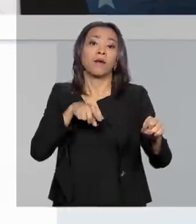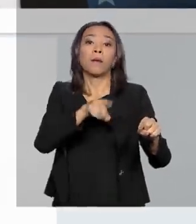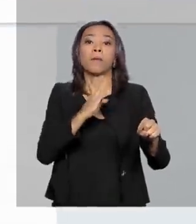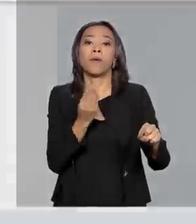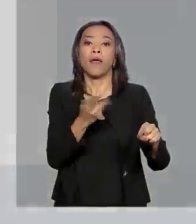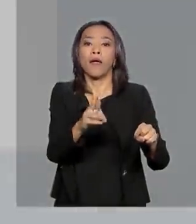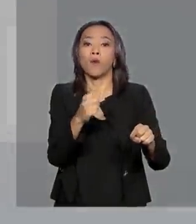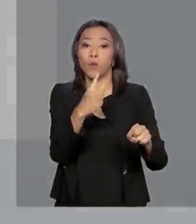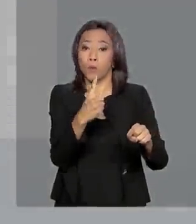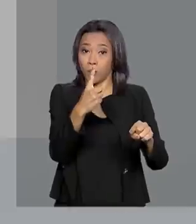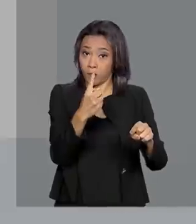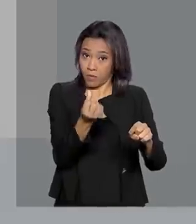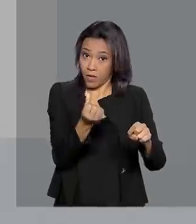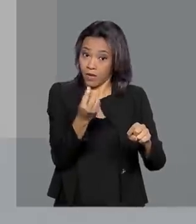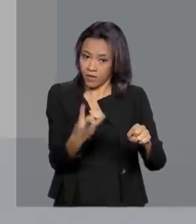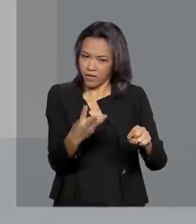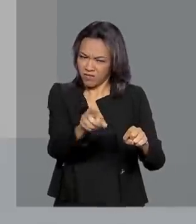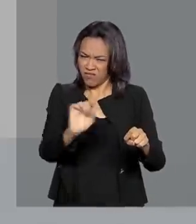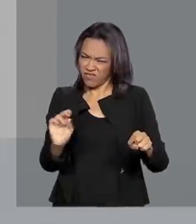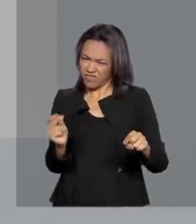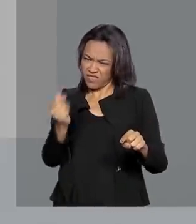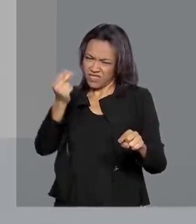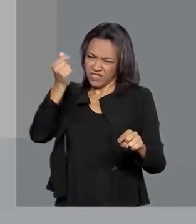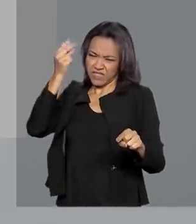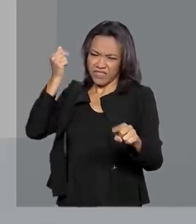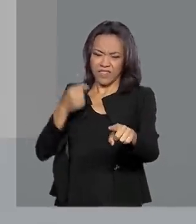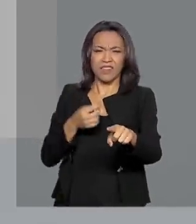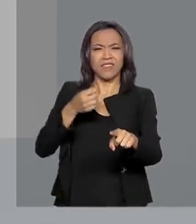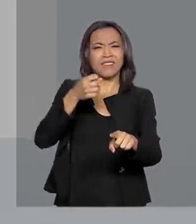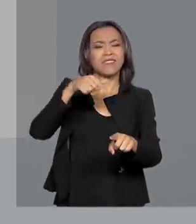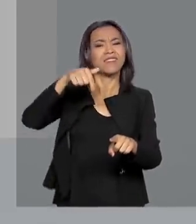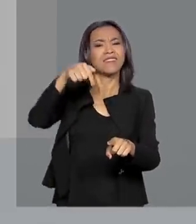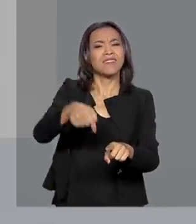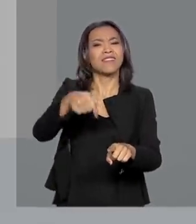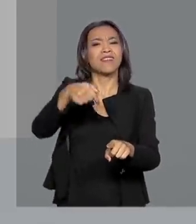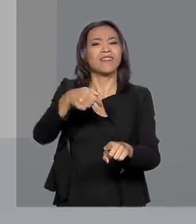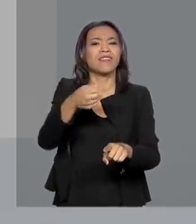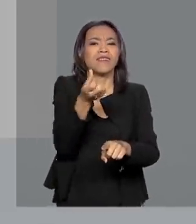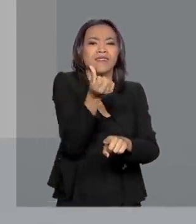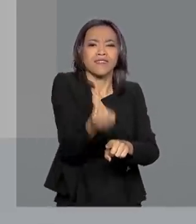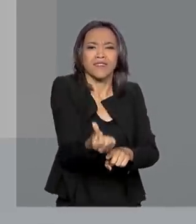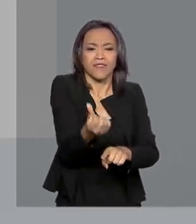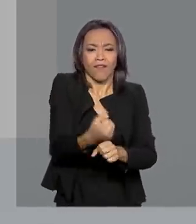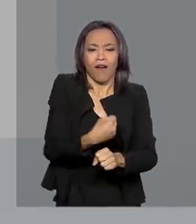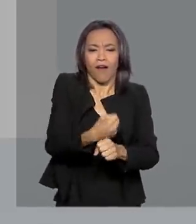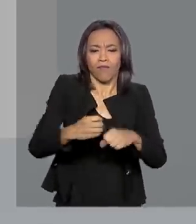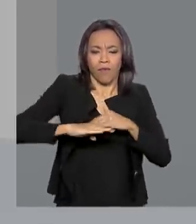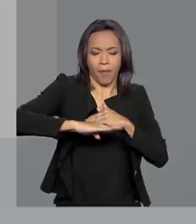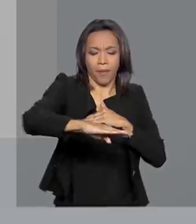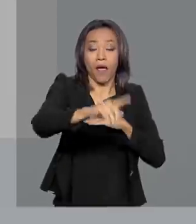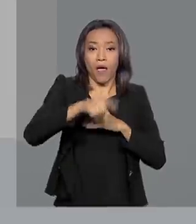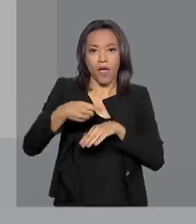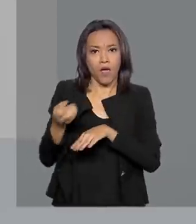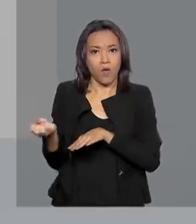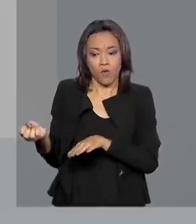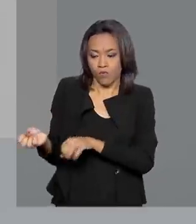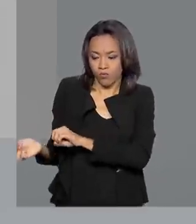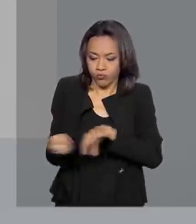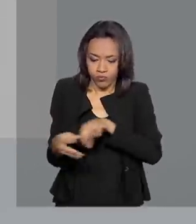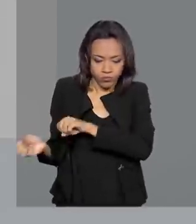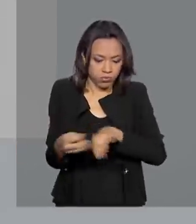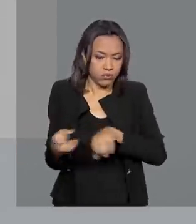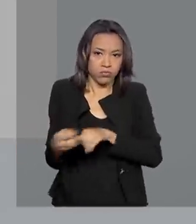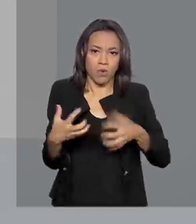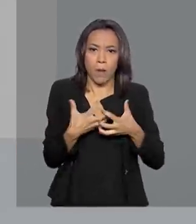presidente Geisel, em 1976, vai se tornar o principal corredor de exportações de grãos, porque vai